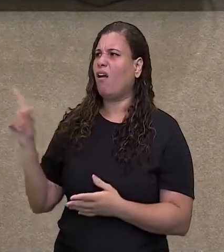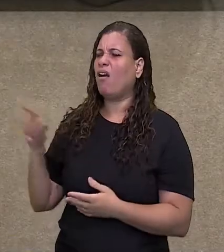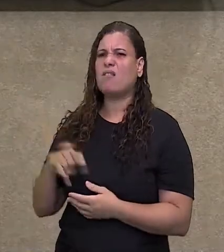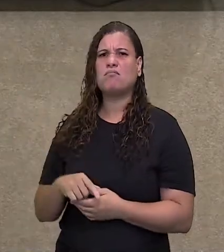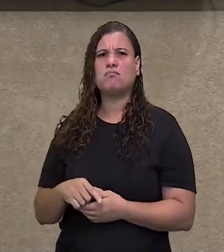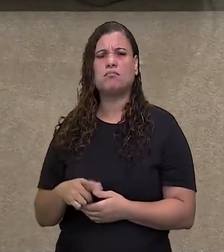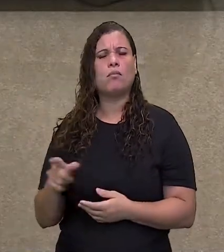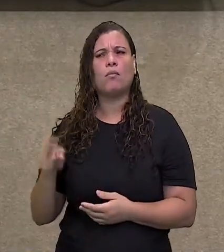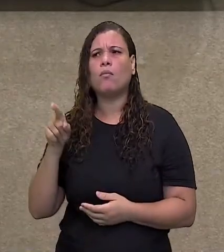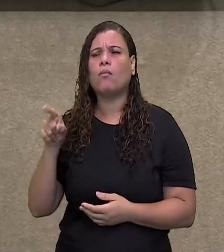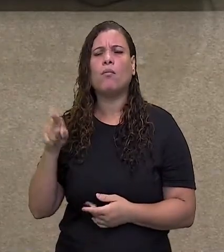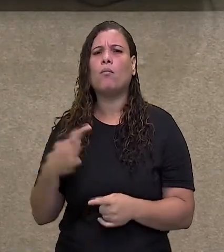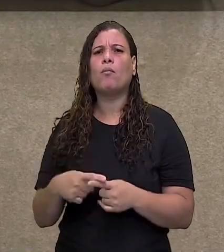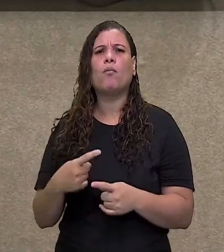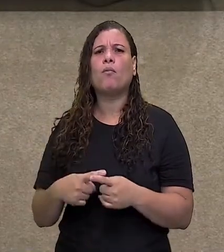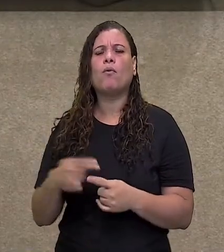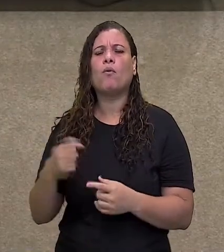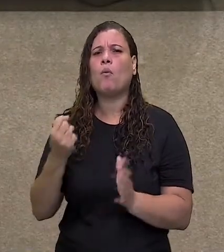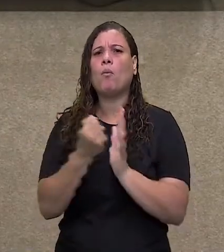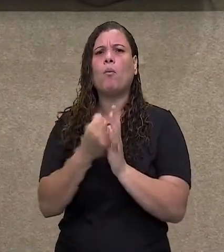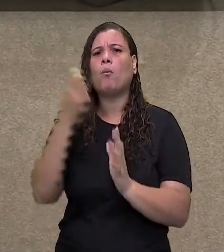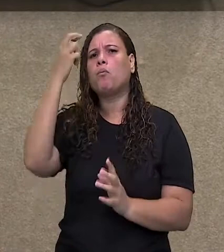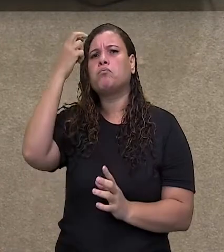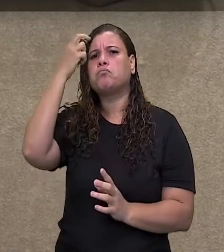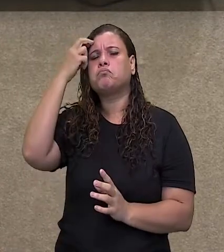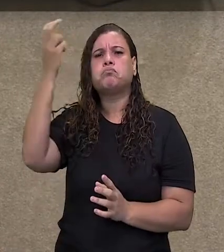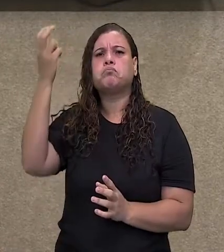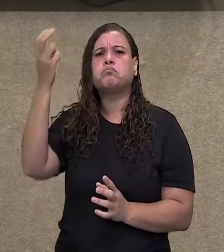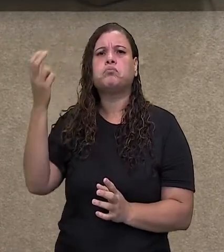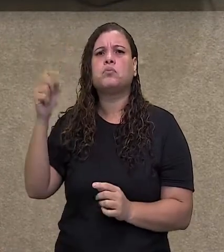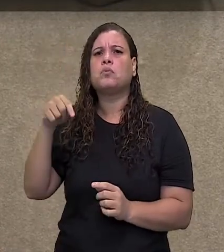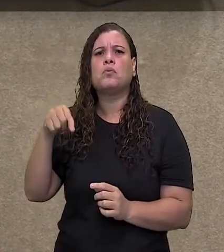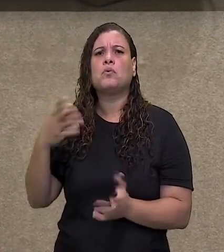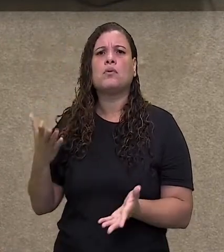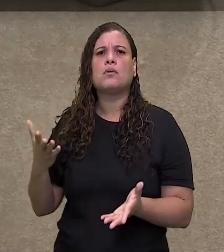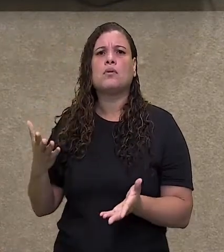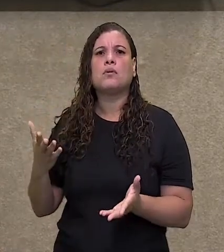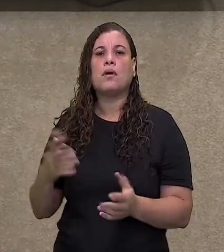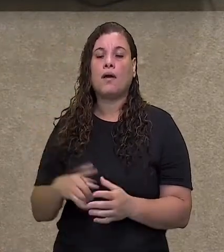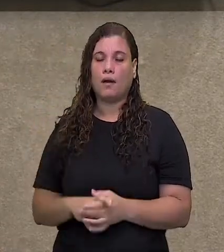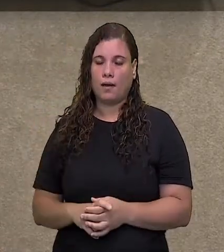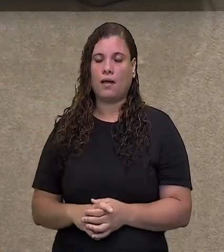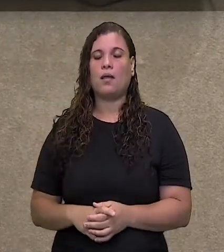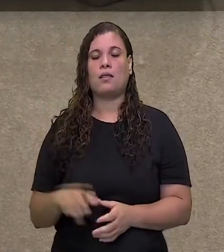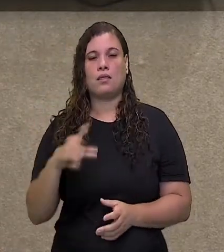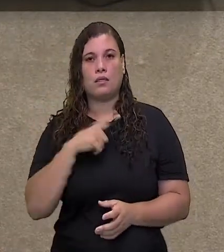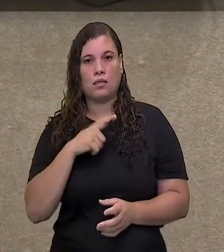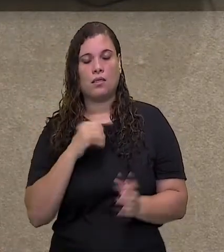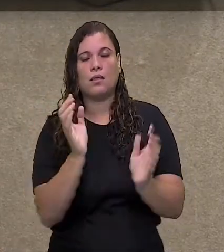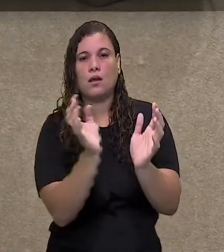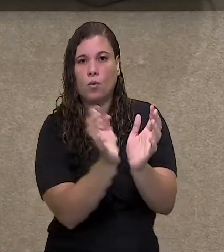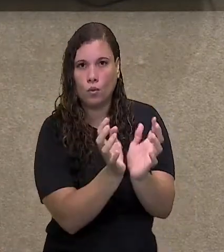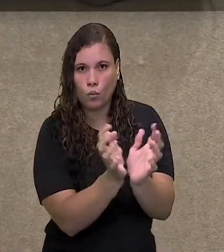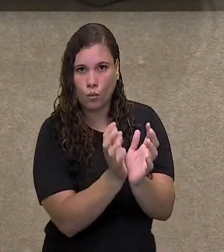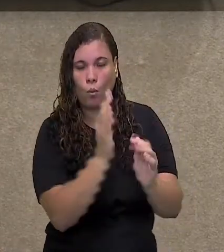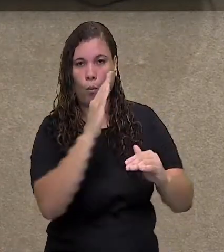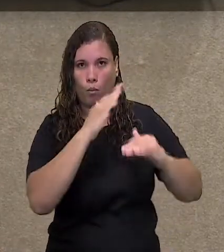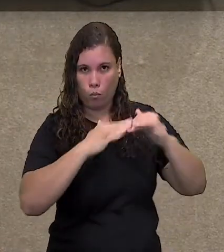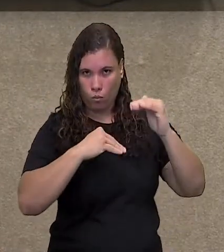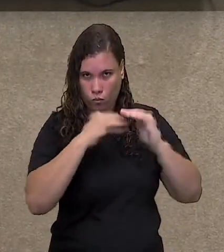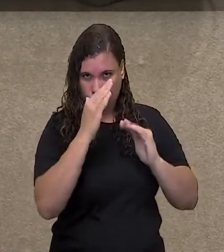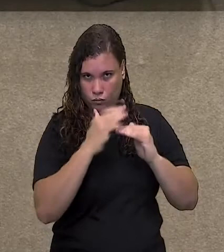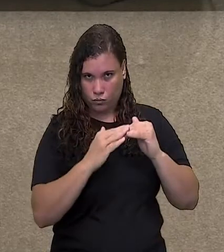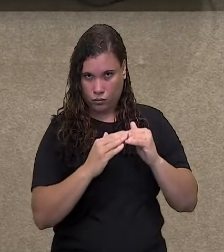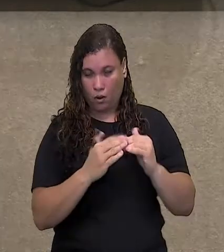para ser reconhecida como patrimônio histórico. Uma equipe técnica foi até a açucareira, fez